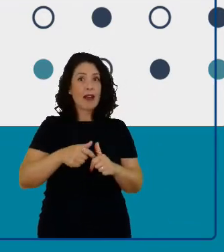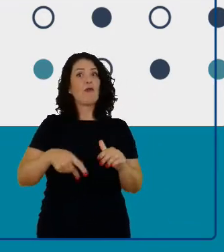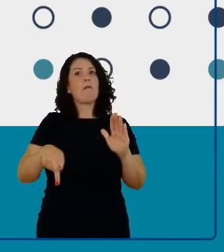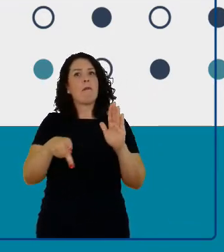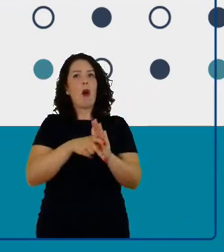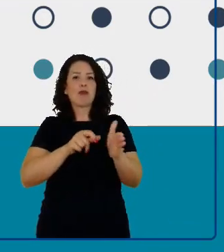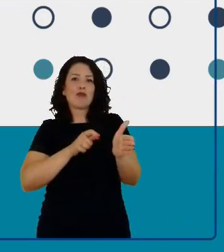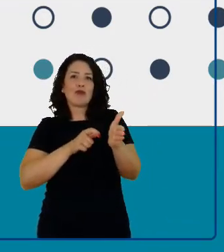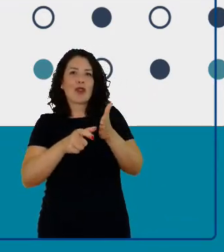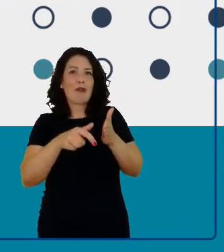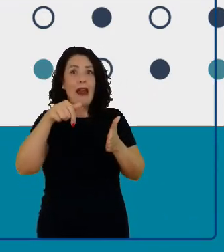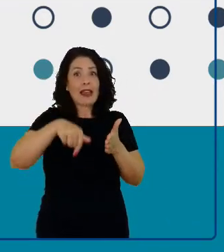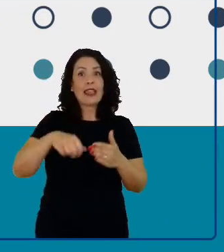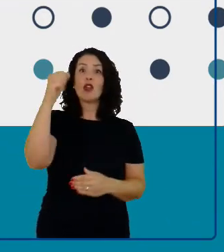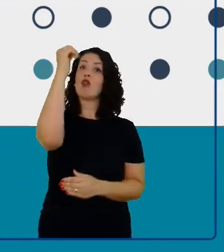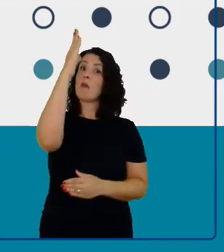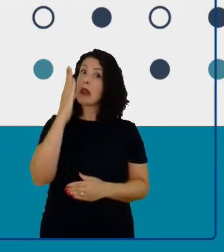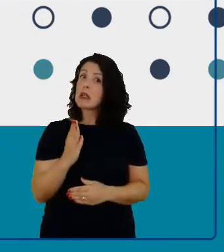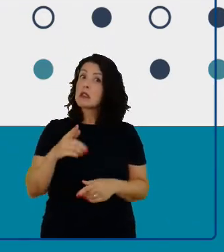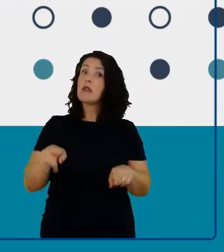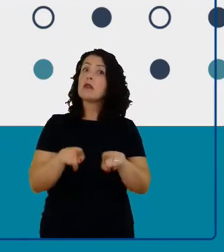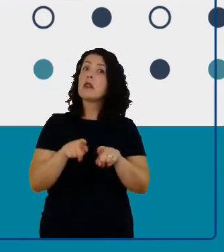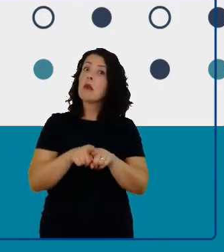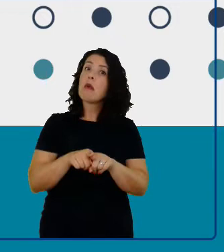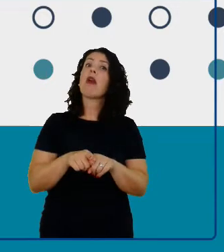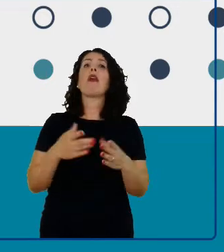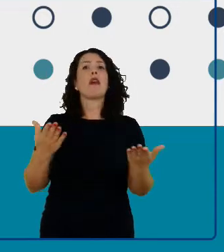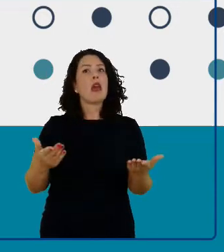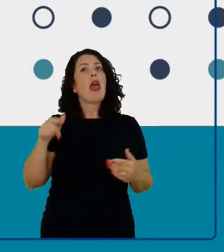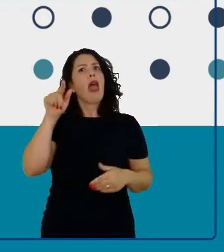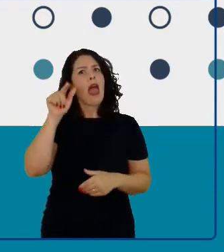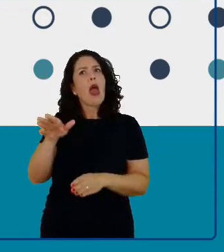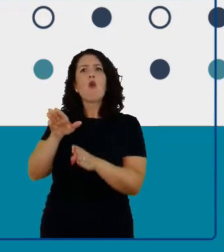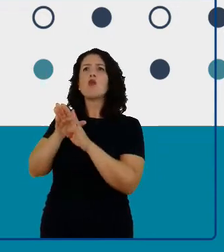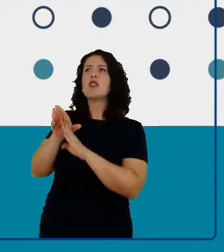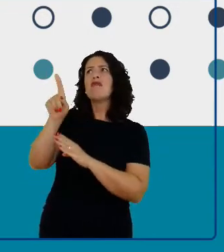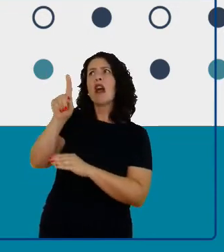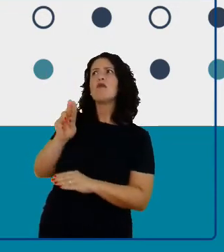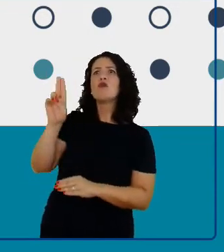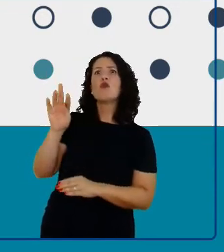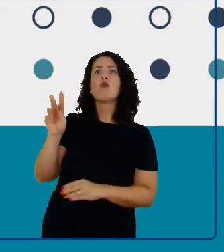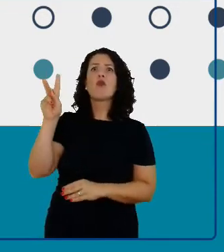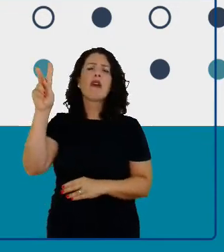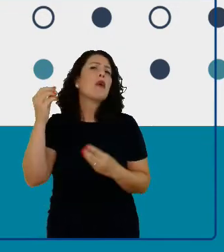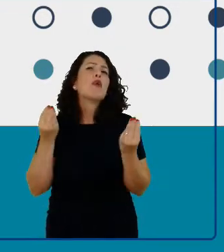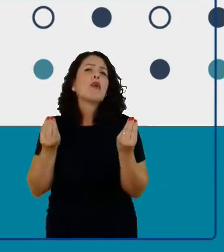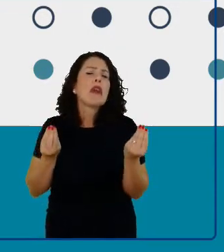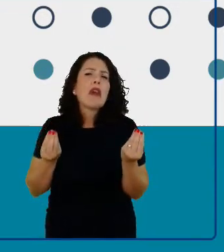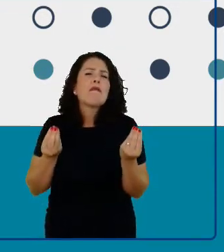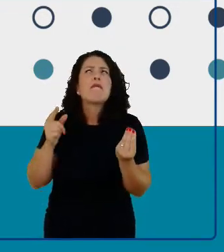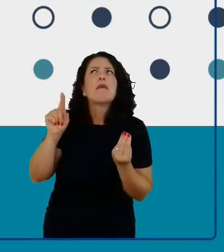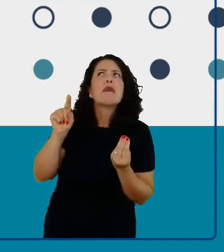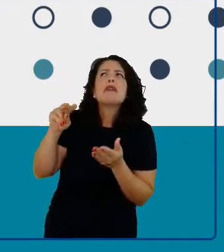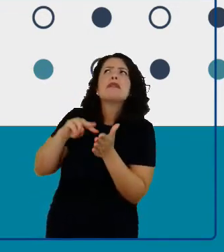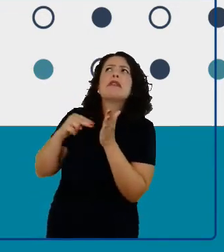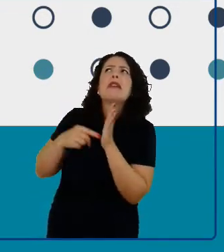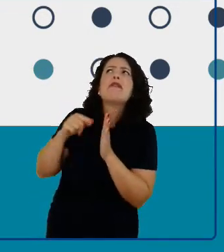nós aqui no Brasil, o Conselho Britânico. Às vezes o pessoal, mas quem é essa organização?